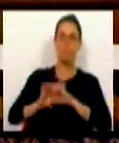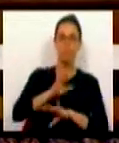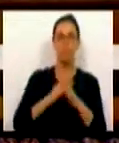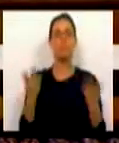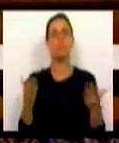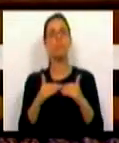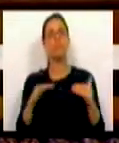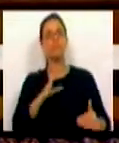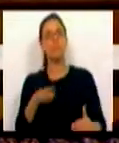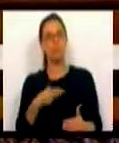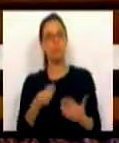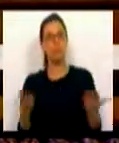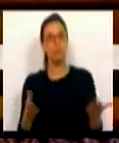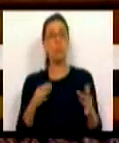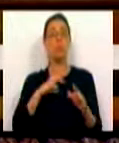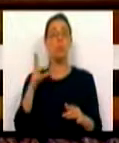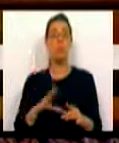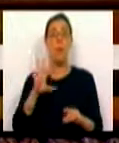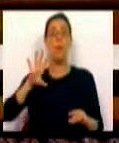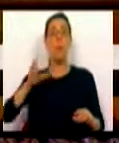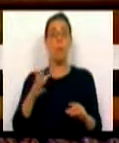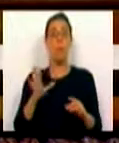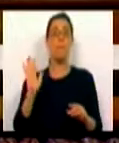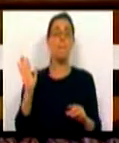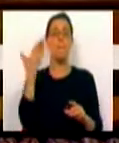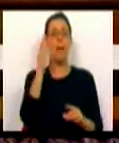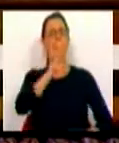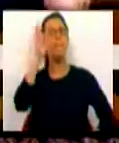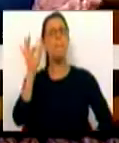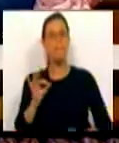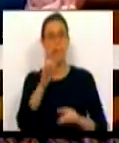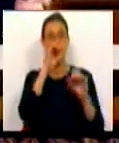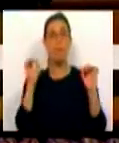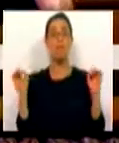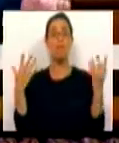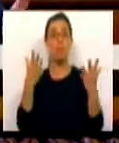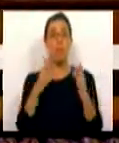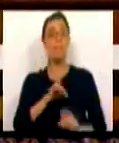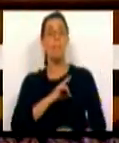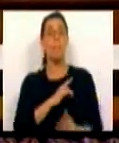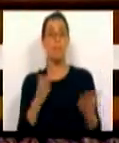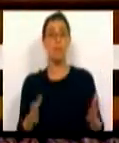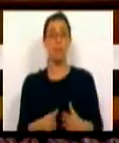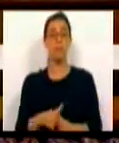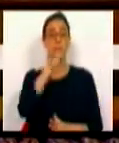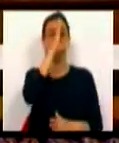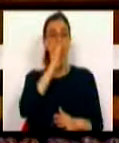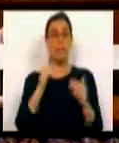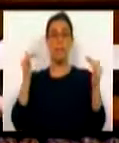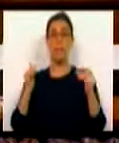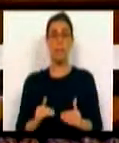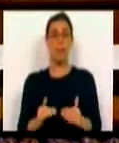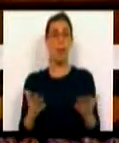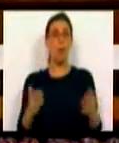provavelmente, ao nível mundial, Portugal deve ser dos países onde a maior percentagem da floresta é privada, onde o Estado menos